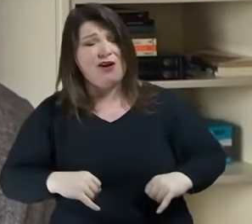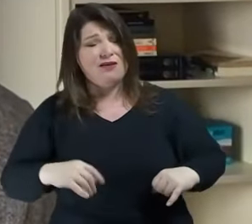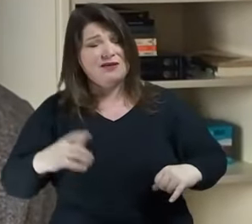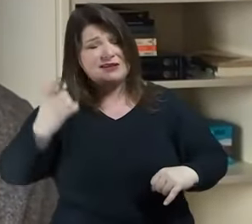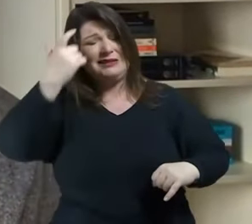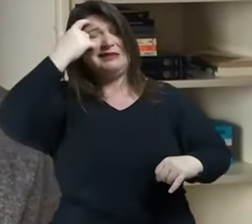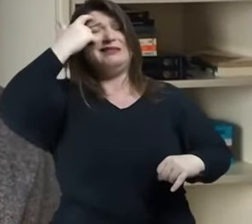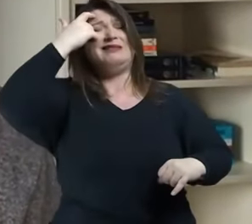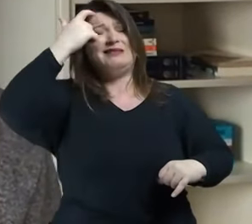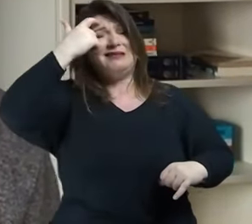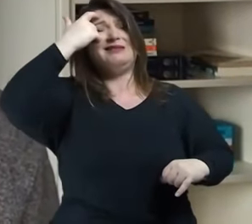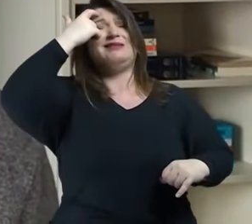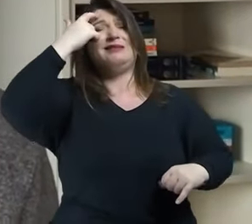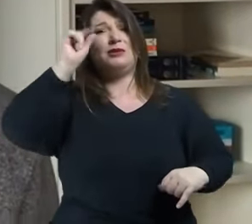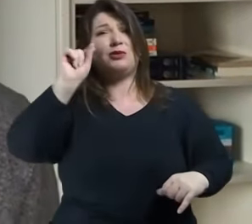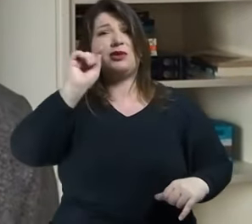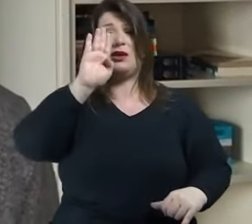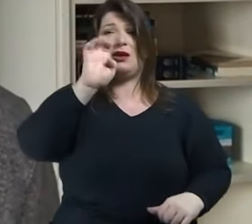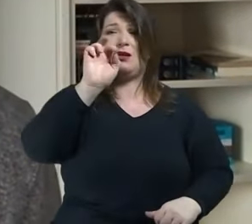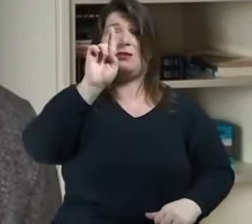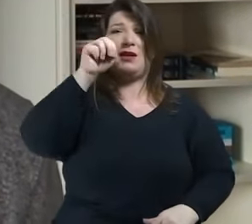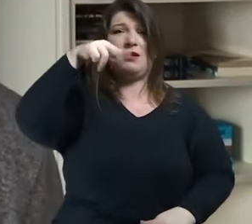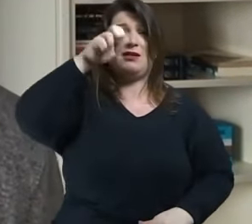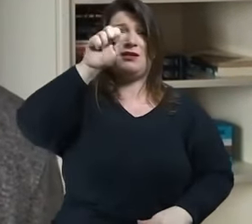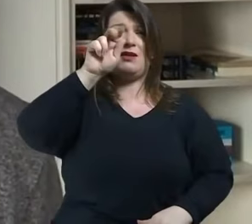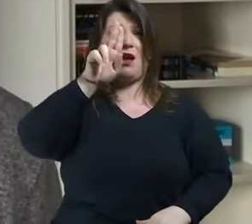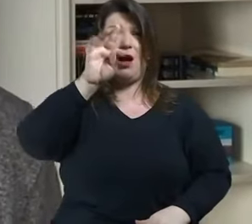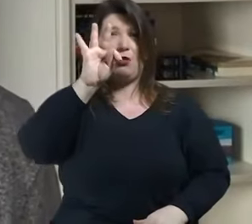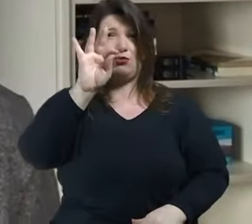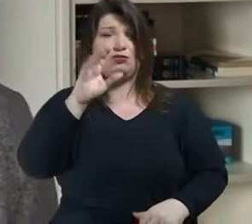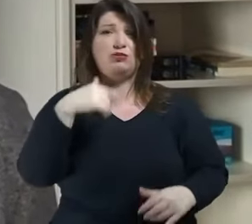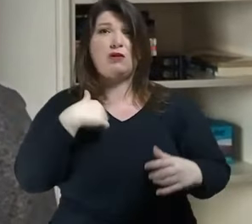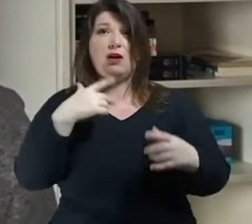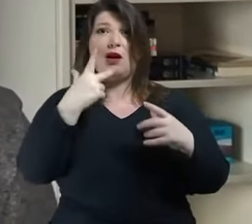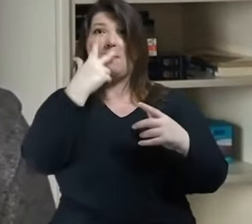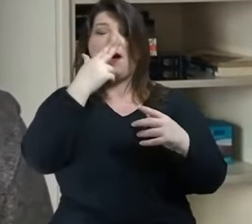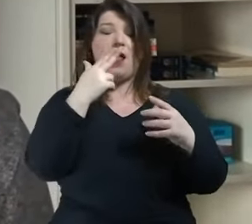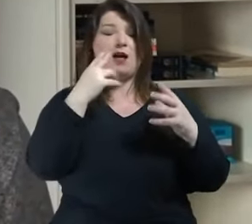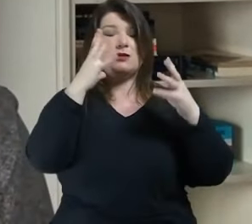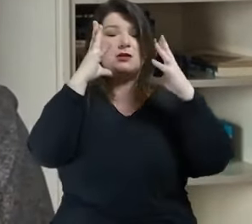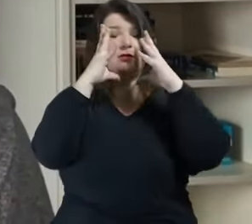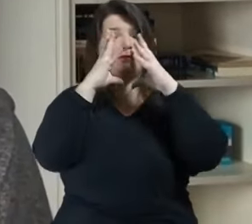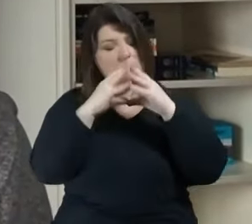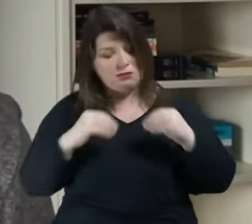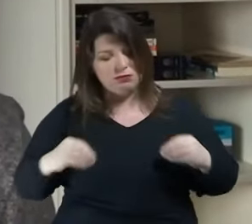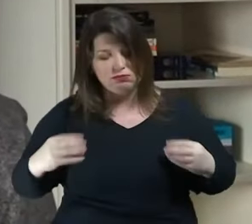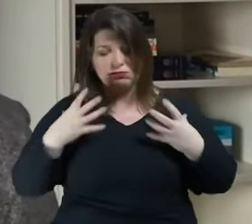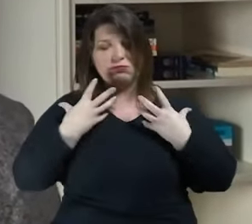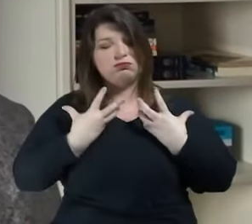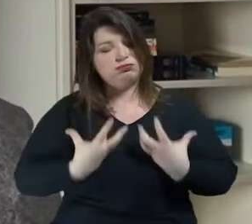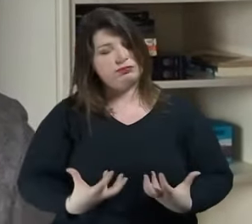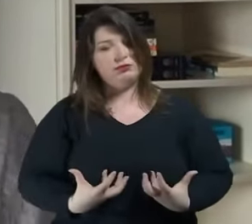burnout esgotamento o sujeito de desempenho se realiza na morte